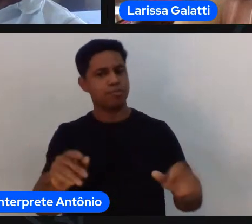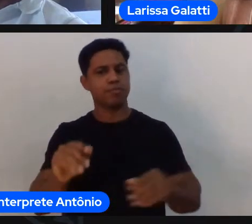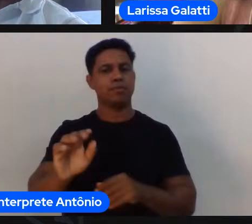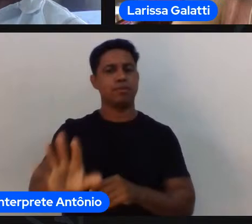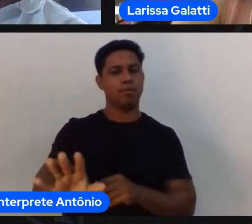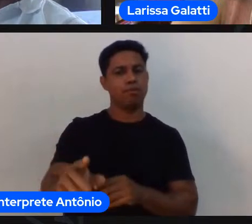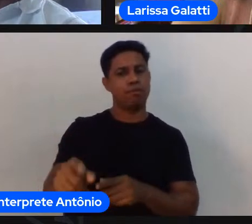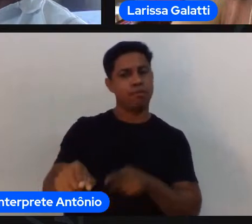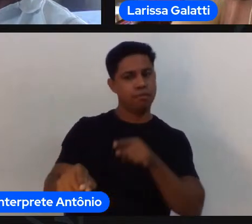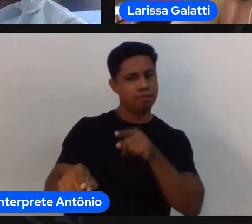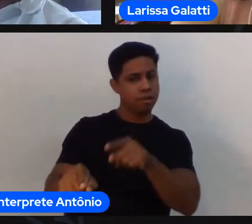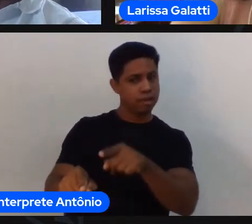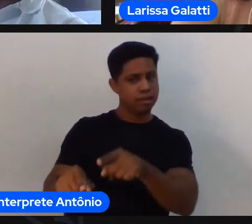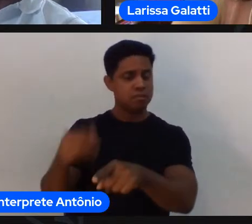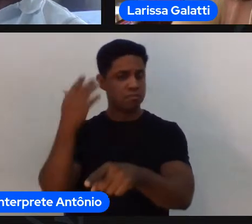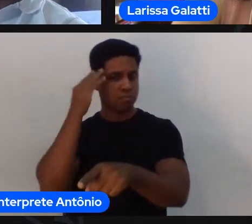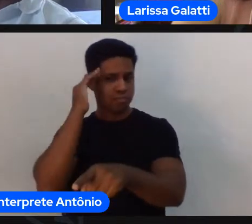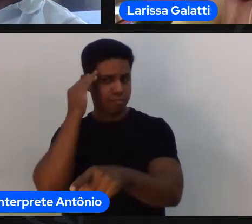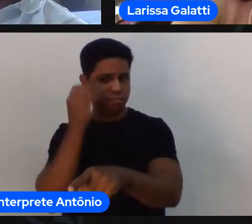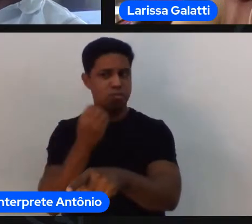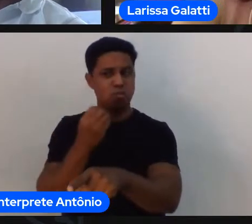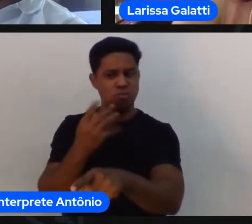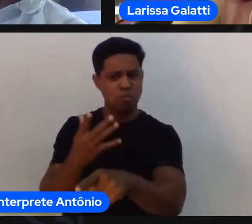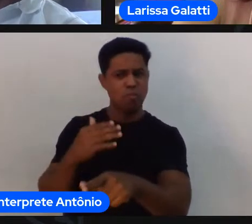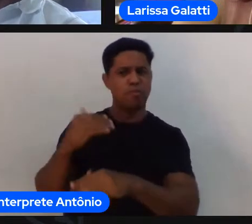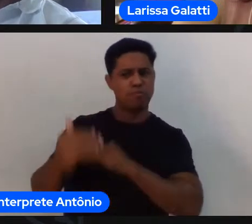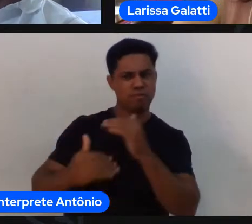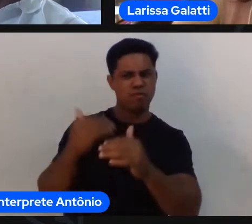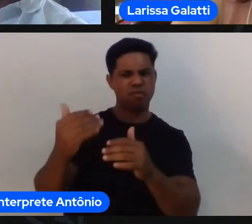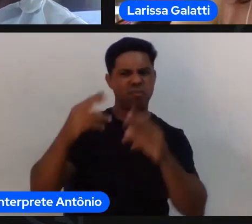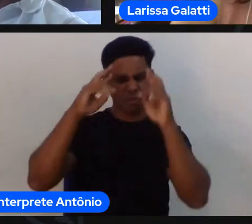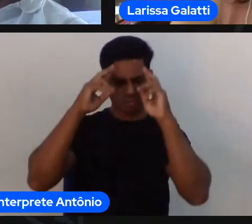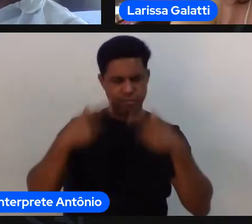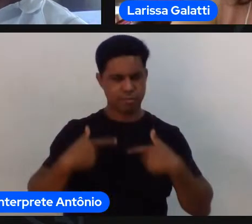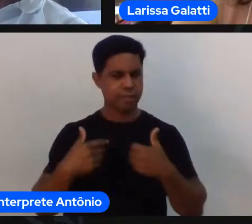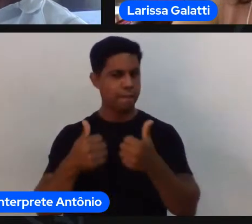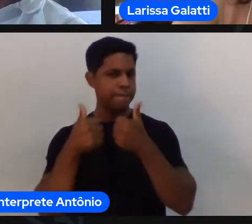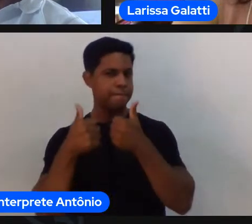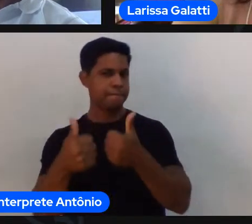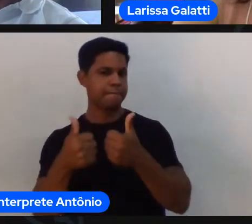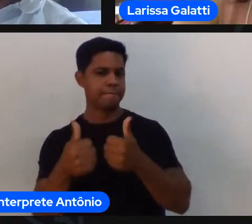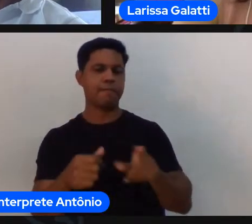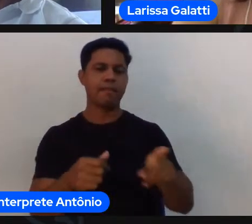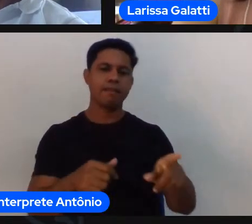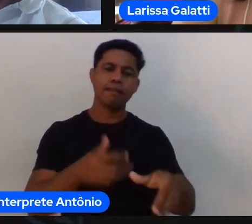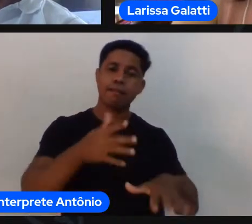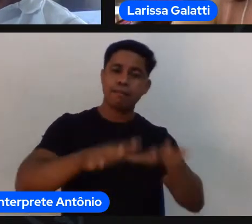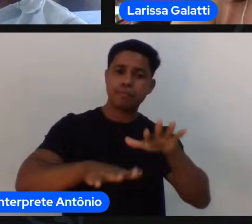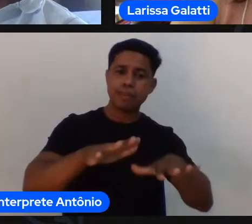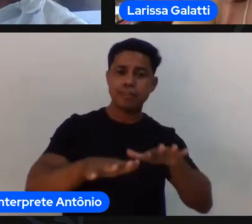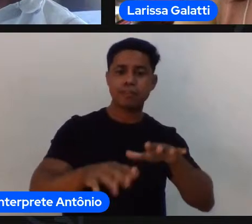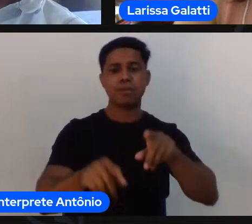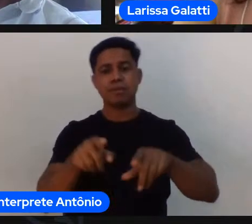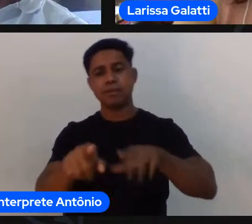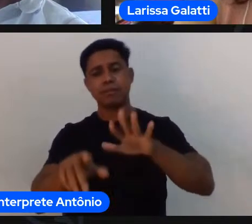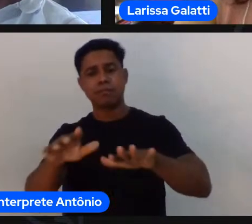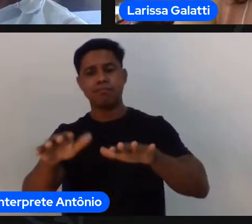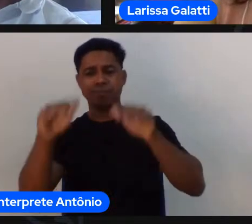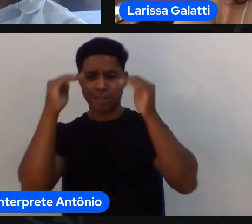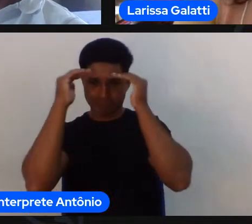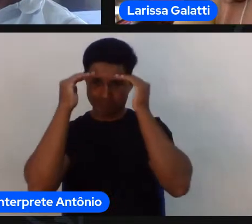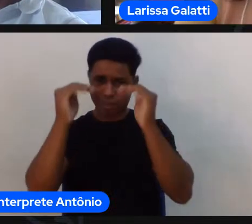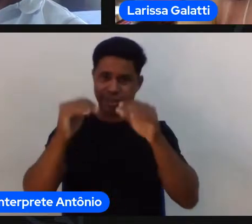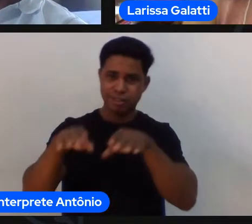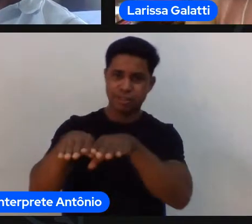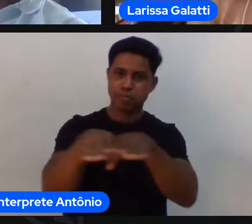entender a escola como um ambiente de acesso democrático às diferentes práticas esportivas e dentro da experiência esportiva a competição é